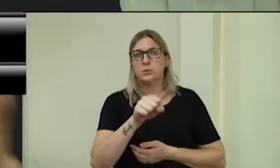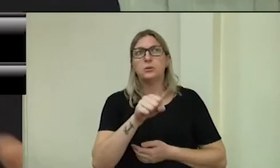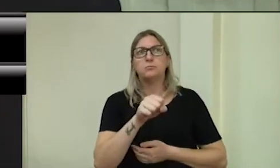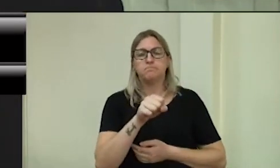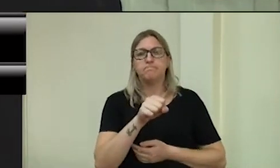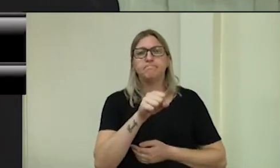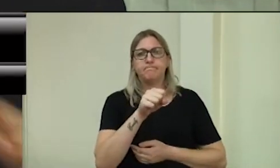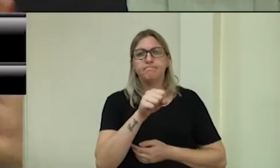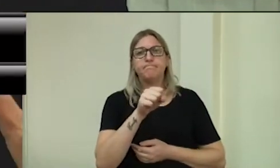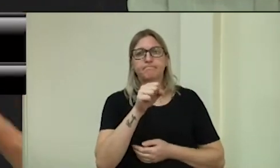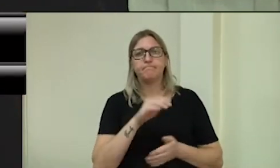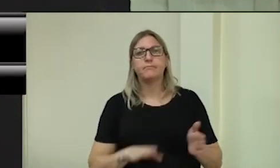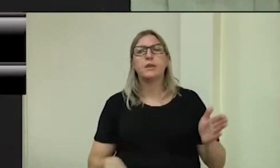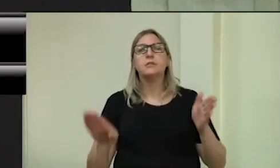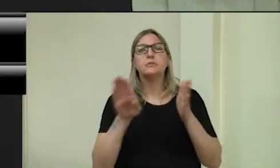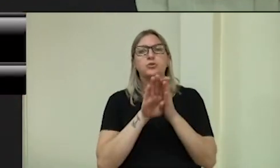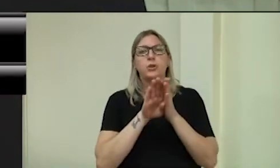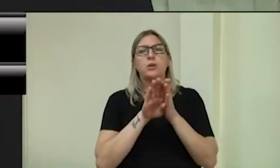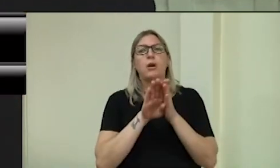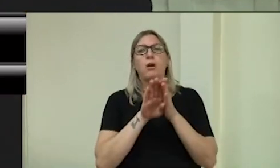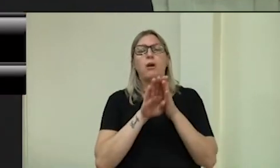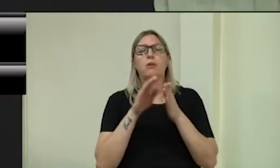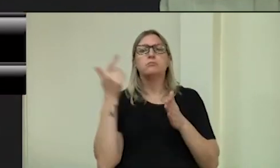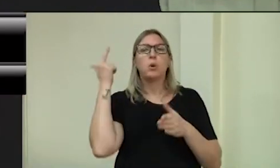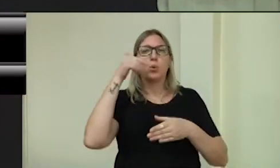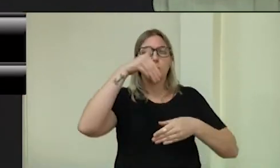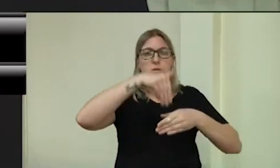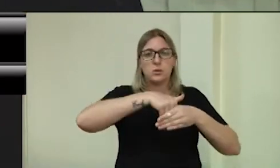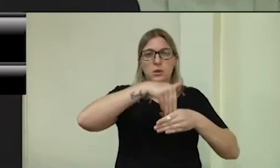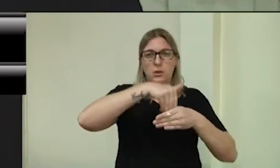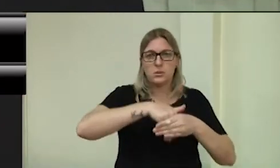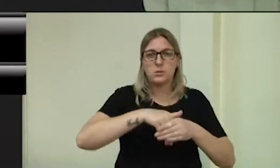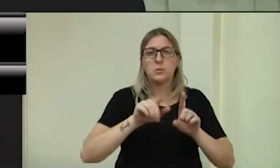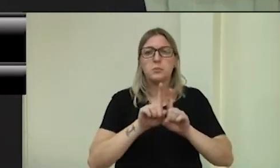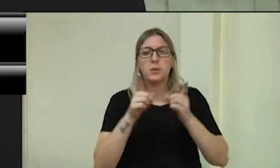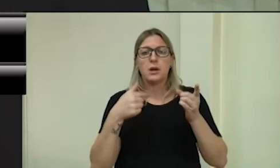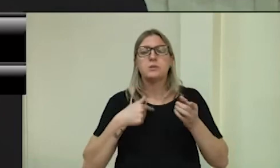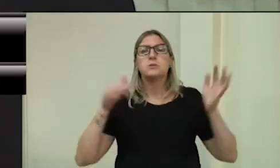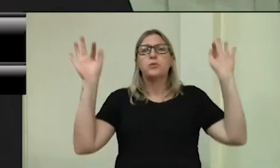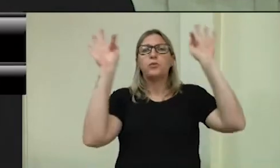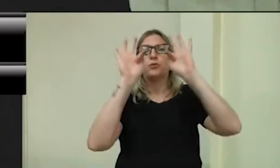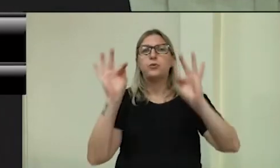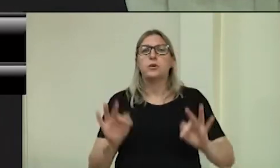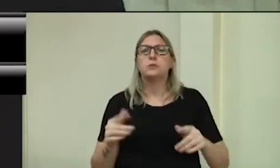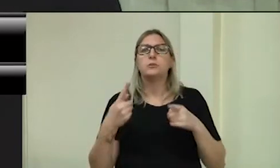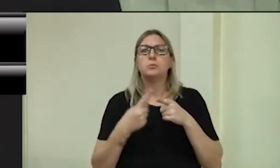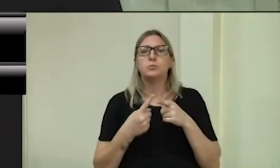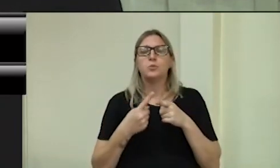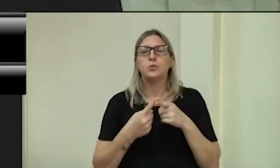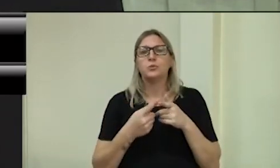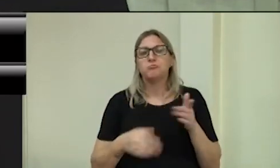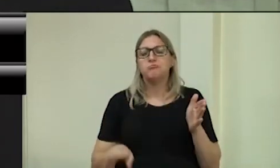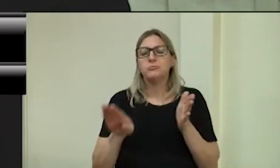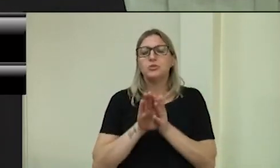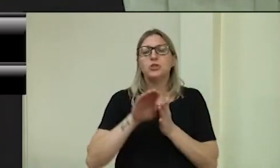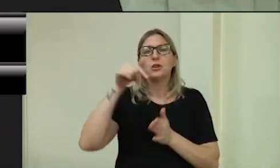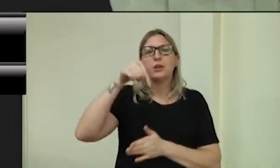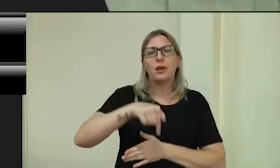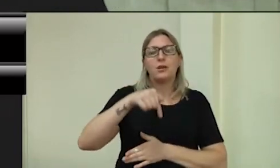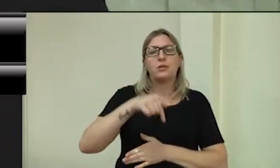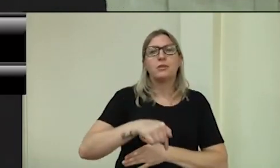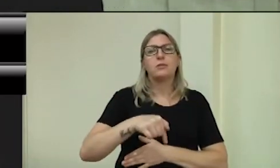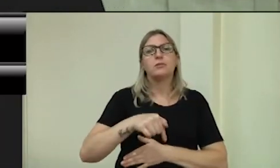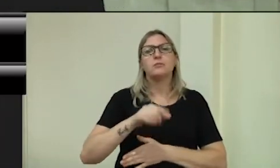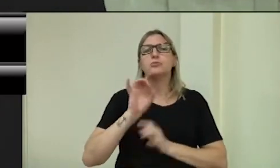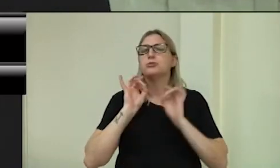chegar a ser LG, mas estou muito feliz por ter chegado até aqui. Então, que